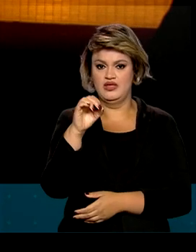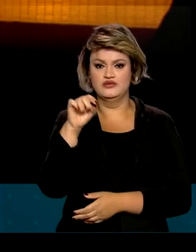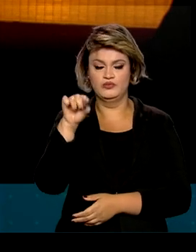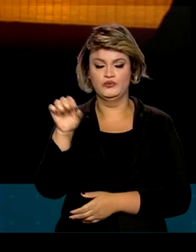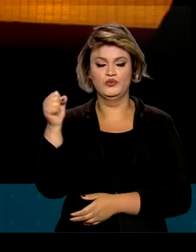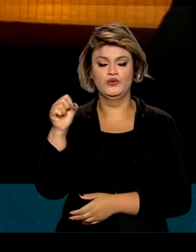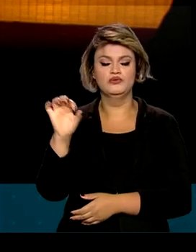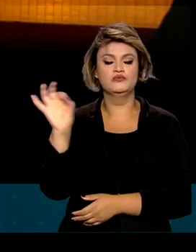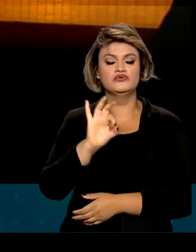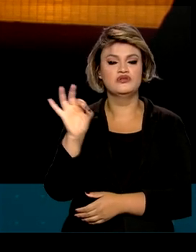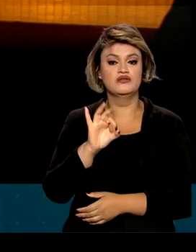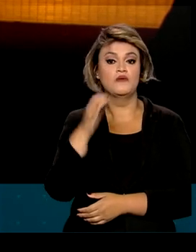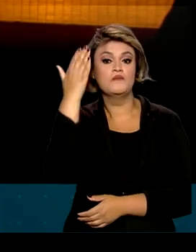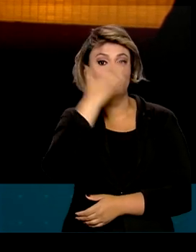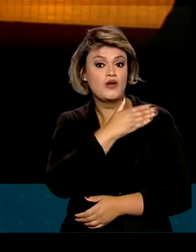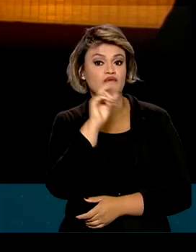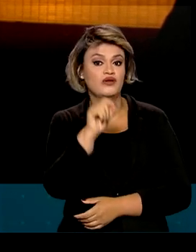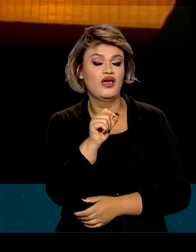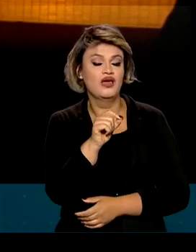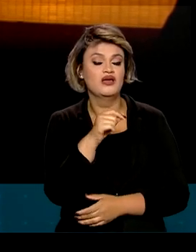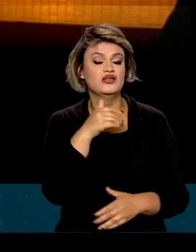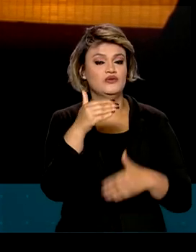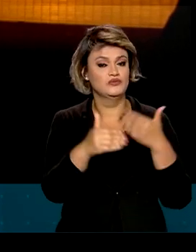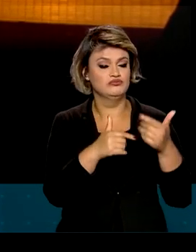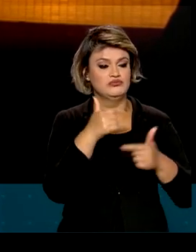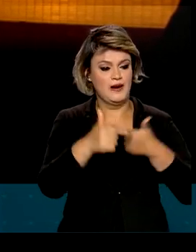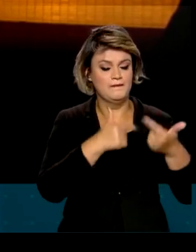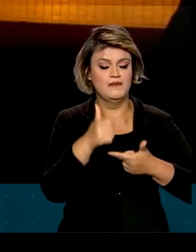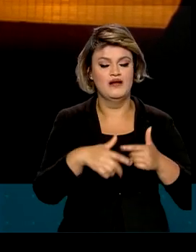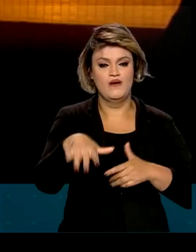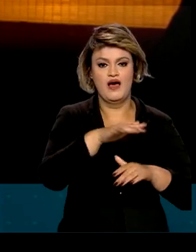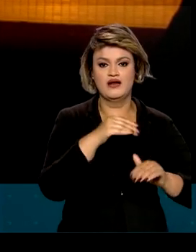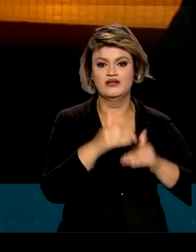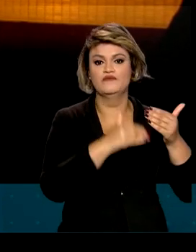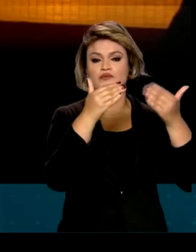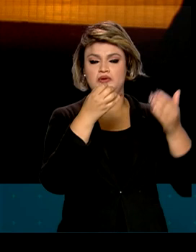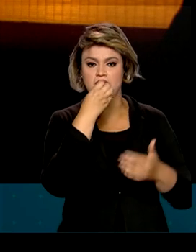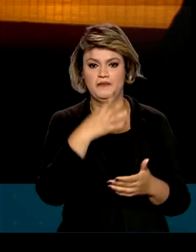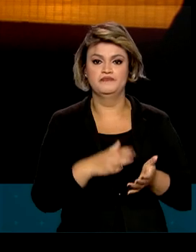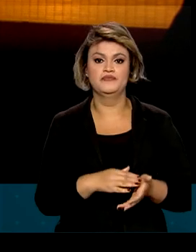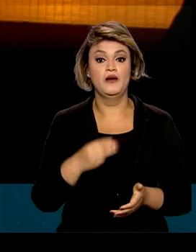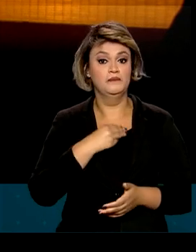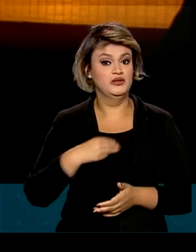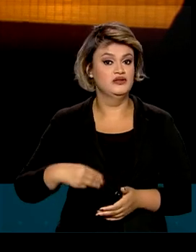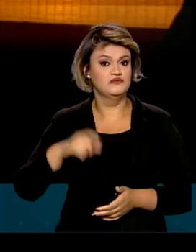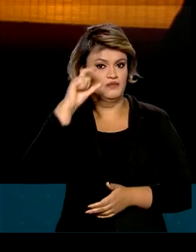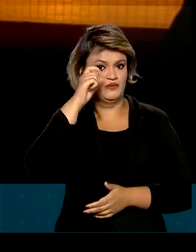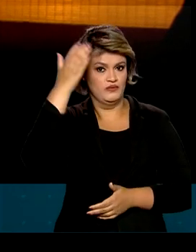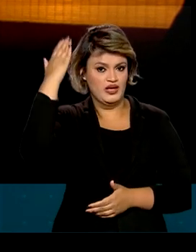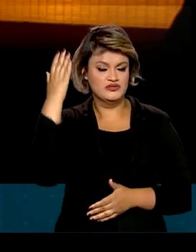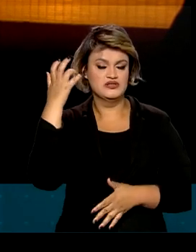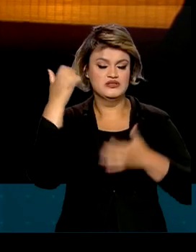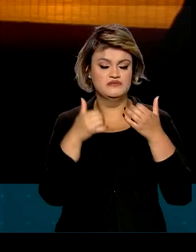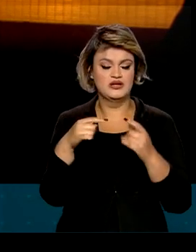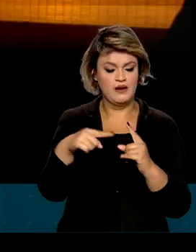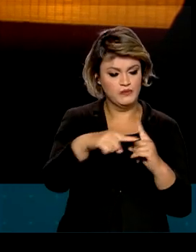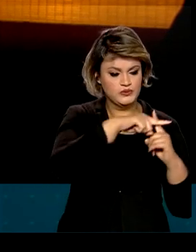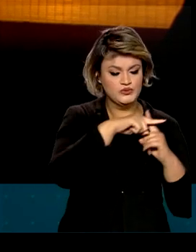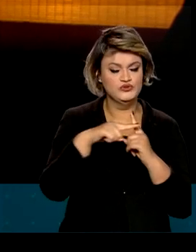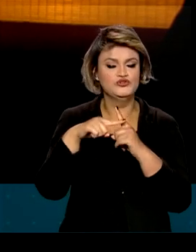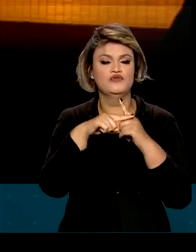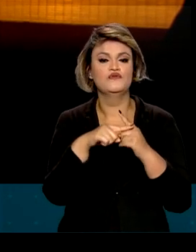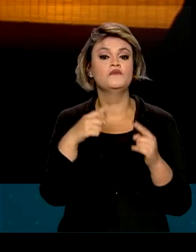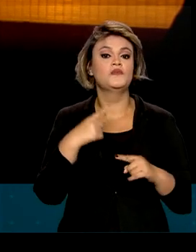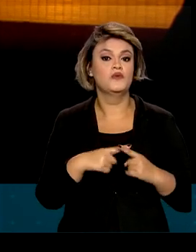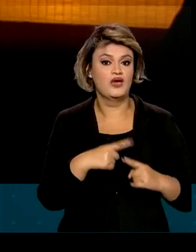demonstra o reaquecimento do mercado de trabalho. De acordo com o ministro da Economia, as projeções positivas são